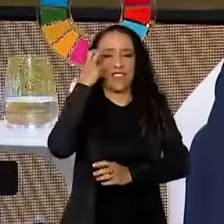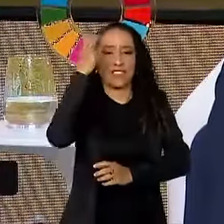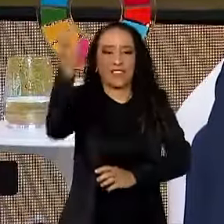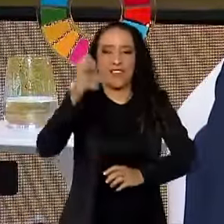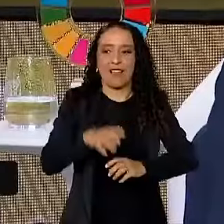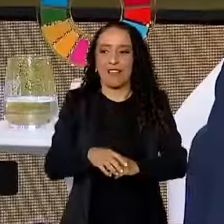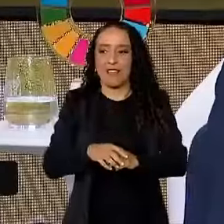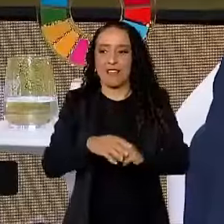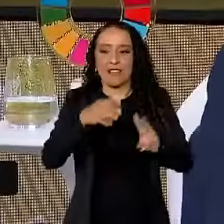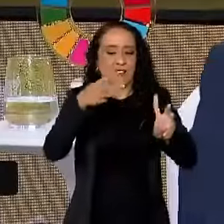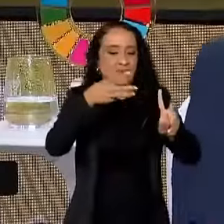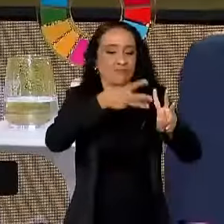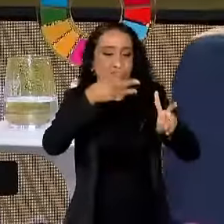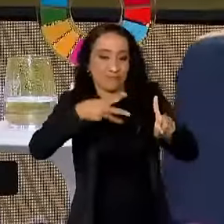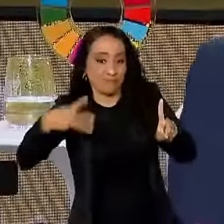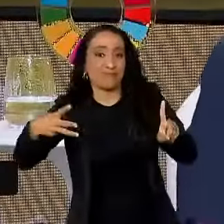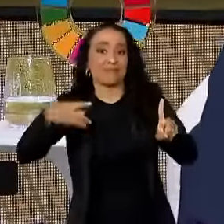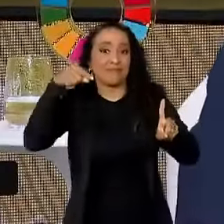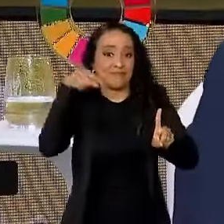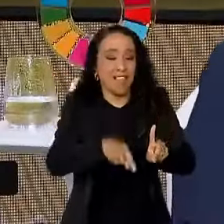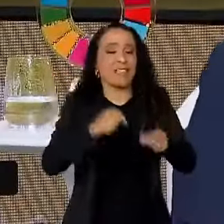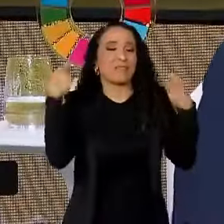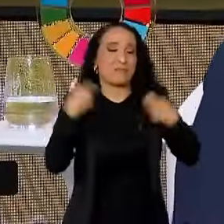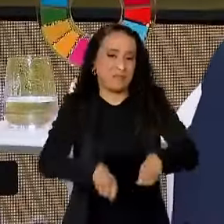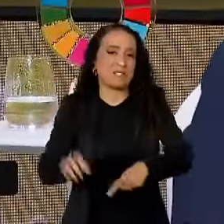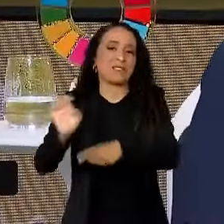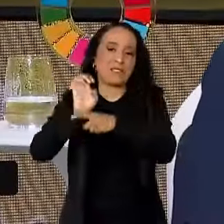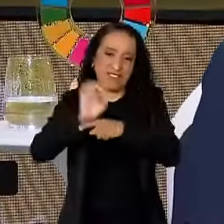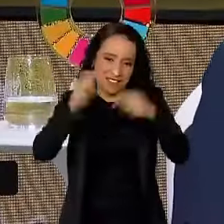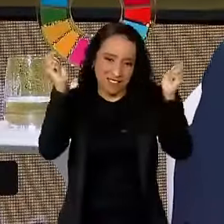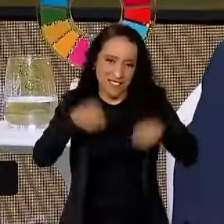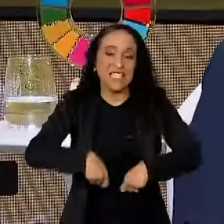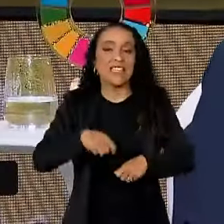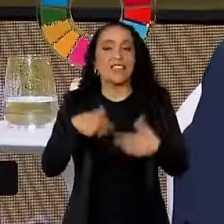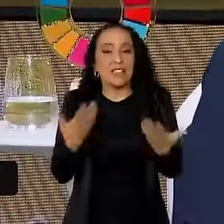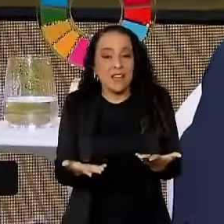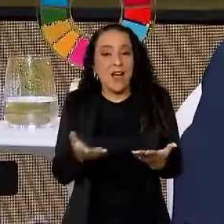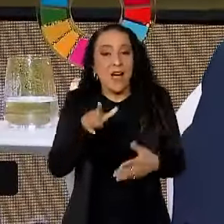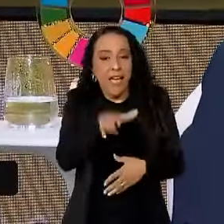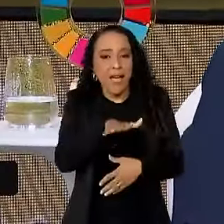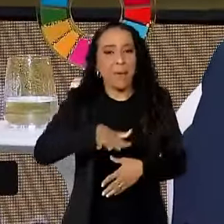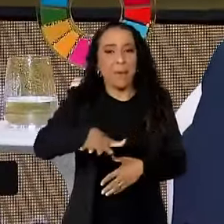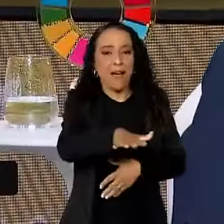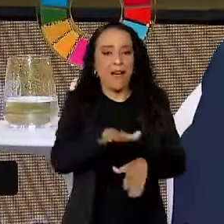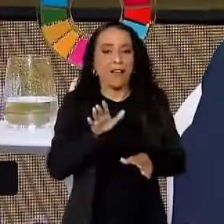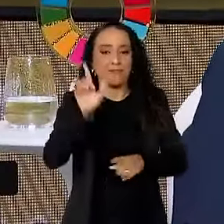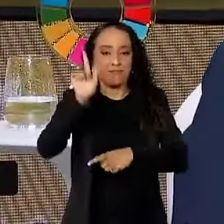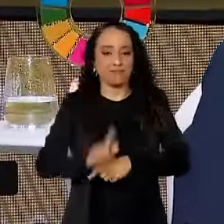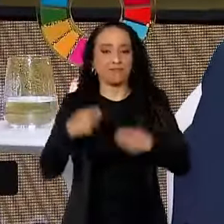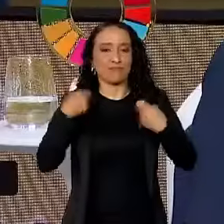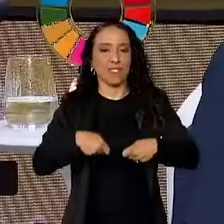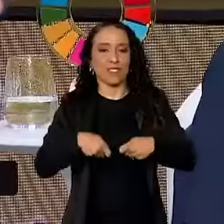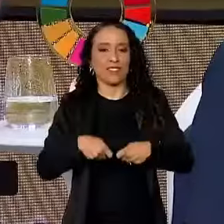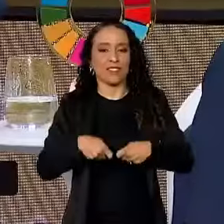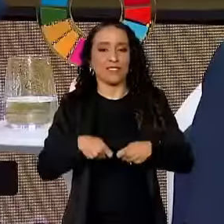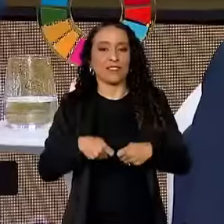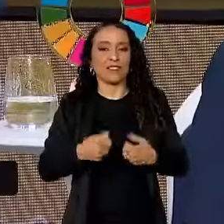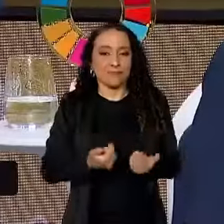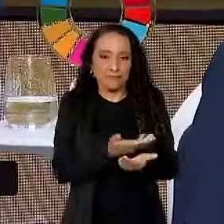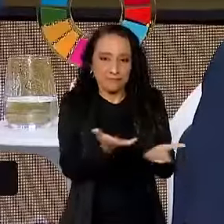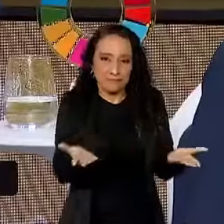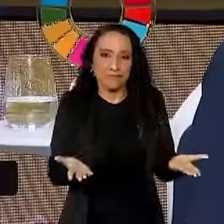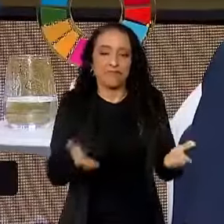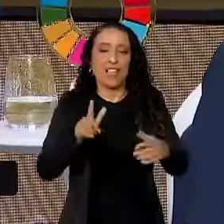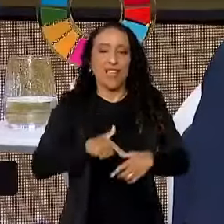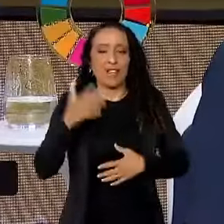condições. Essas pessoas precisam do Estado. Então, é para elas que o Estado precisa governar. E esse é o sucesso